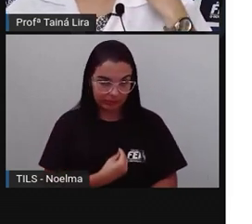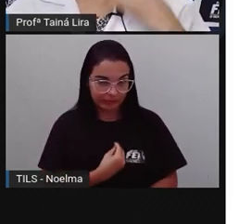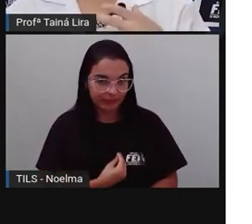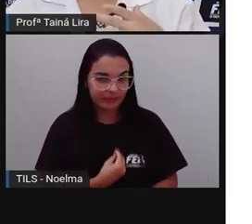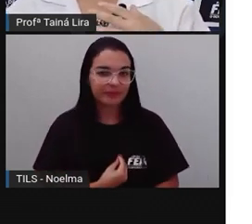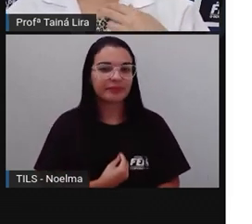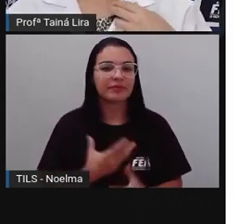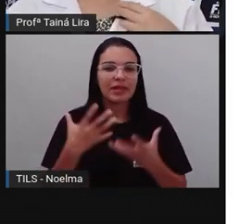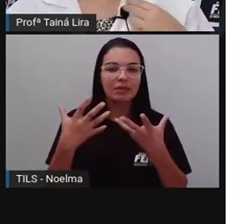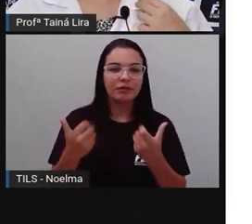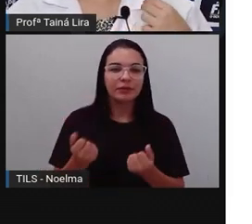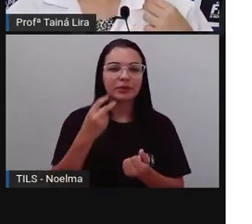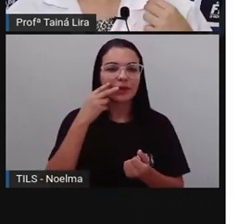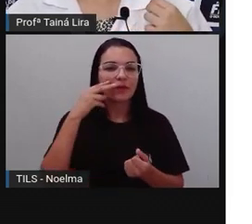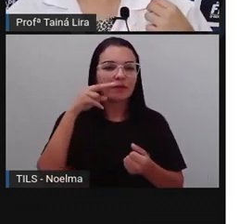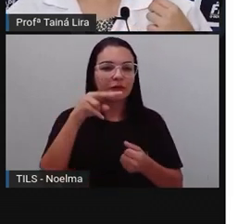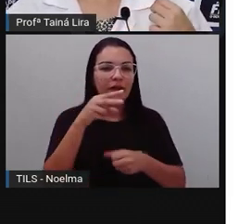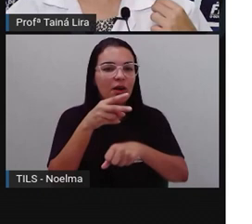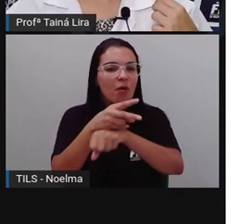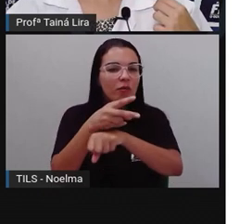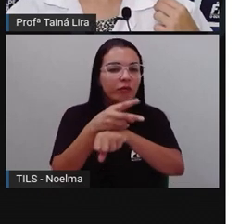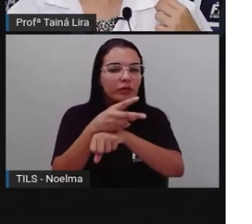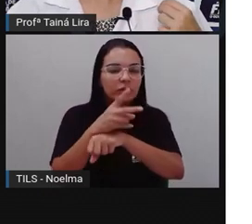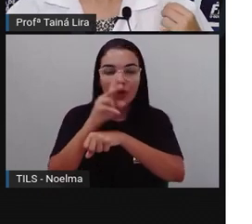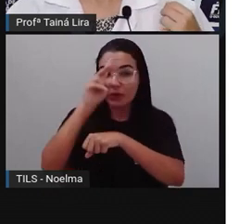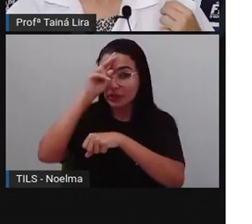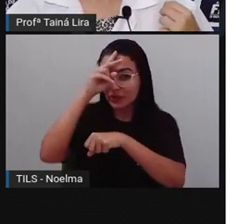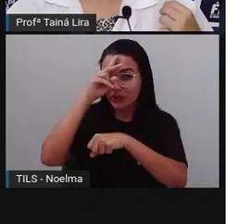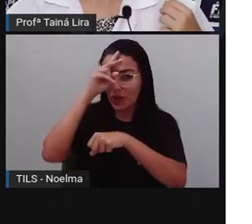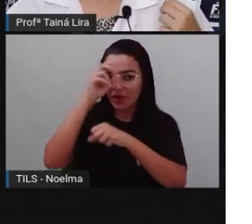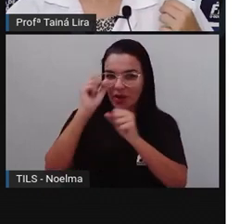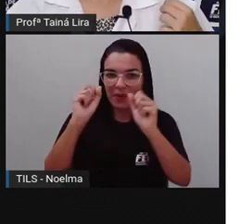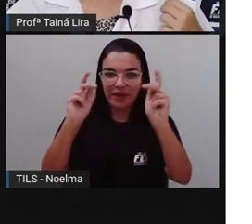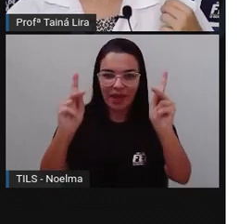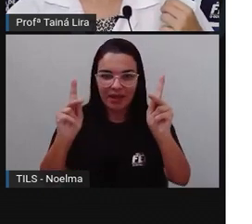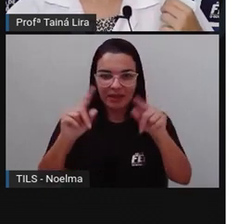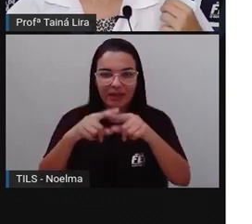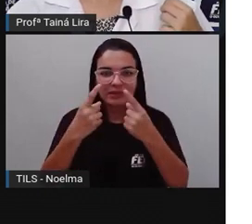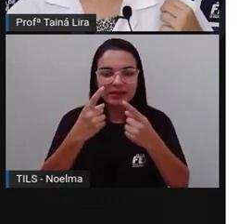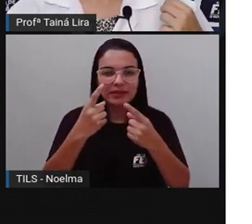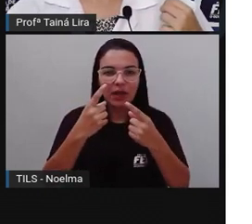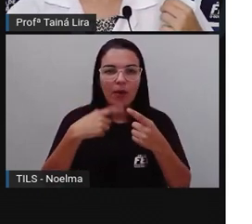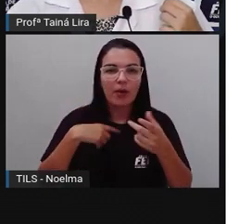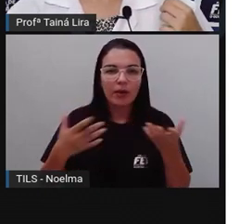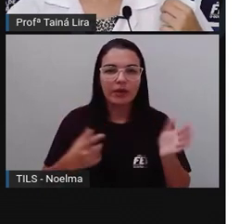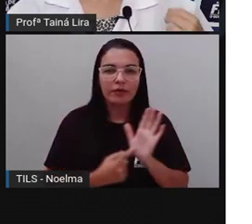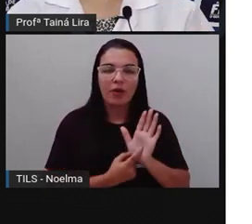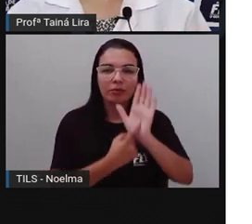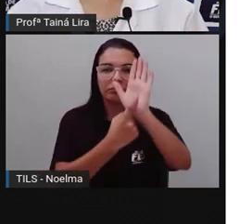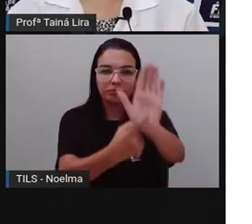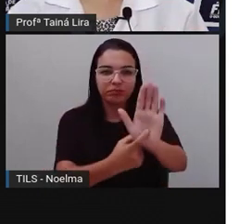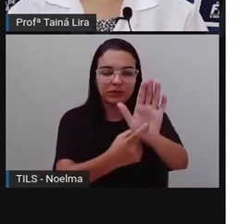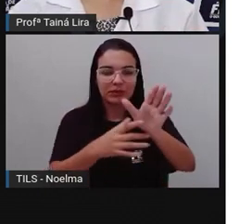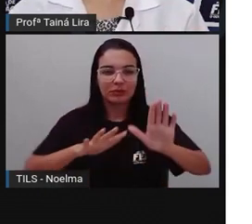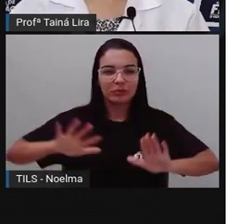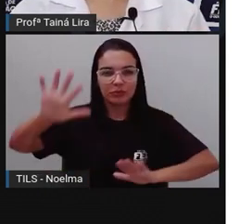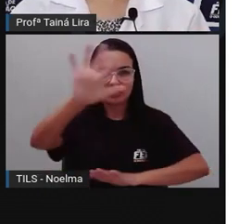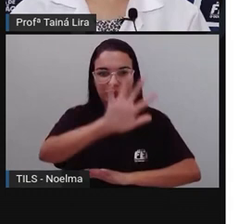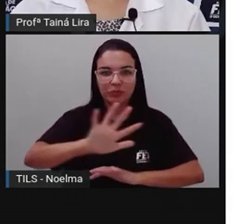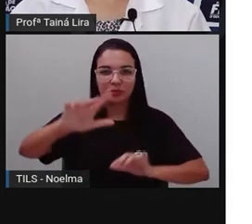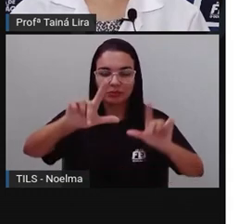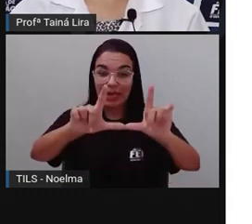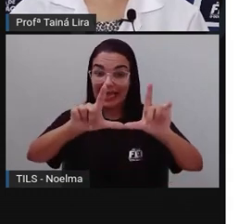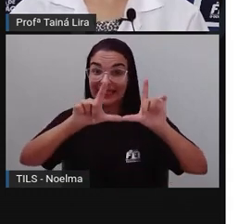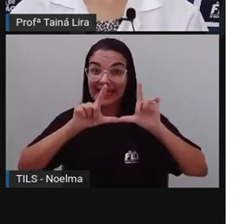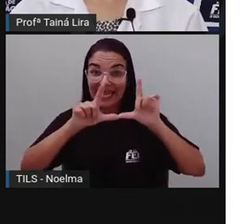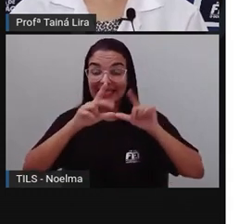vamos ver uma história, tá bom? E aí eu vou compartilhar aqui com vocês a tela da